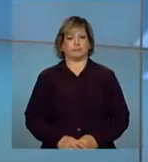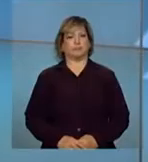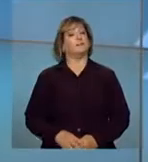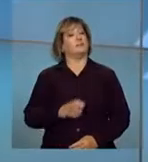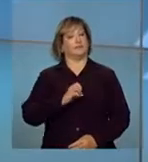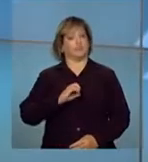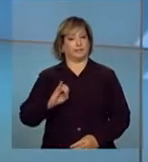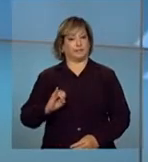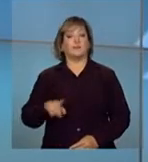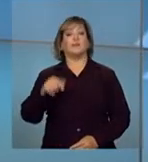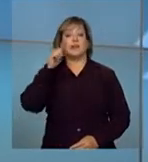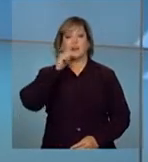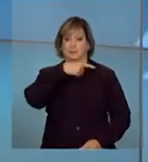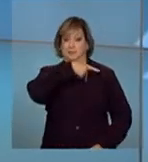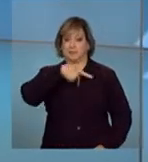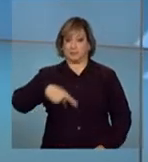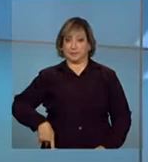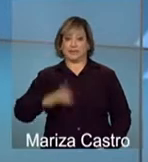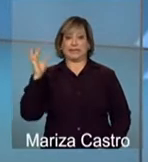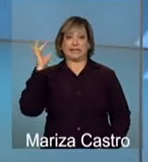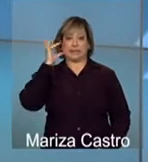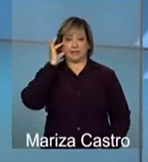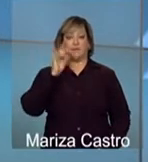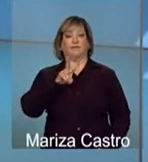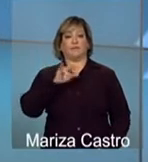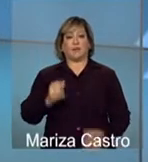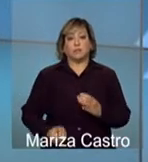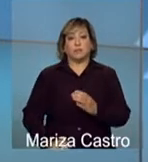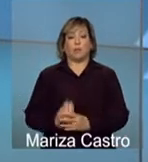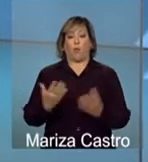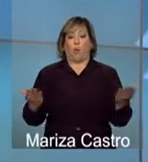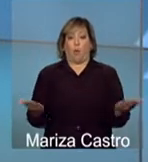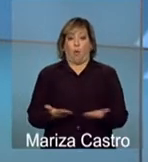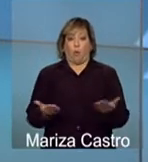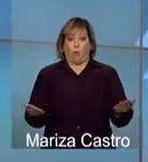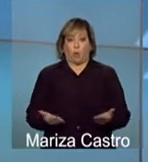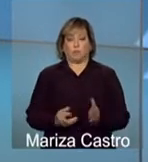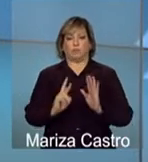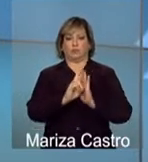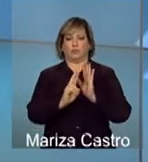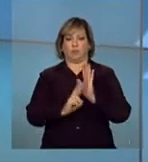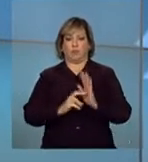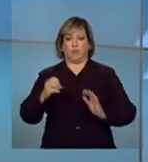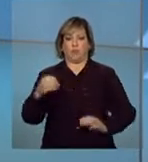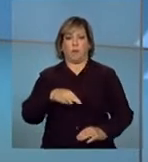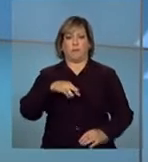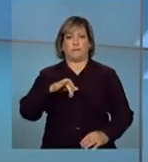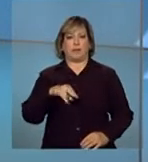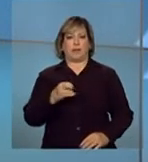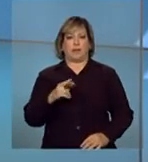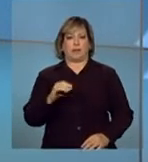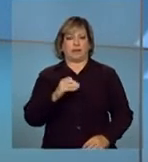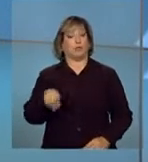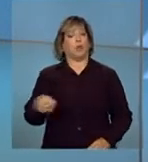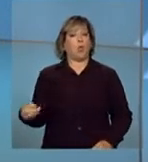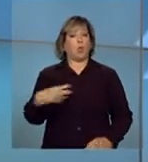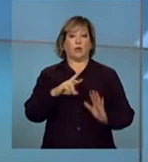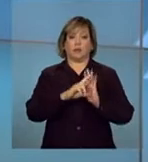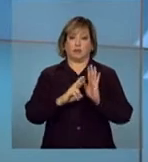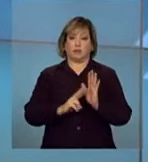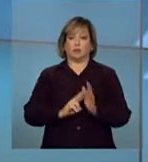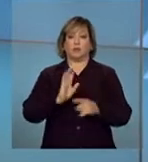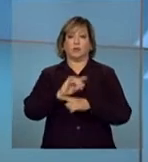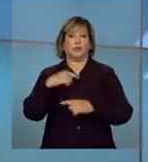Olá, a presidenta Dilma Rousseff vai lançar hoje o marco regulatório da mineração. São novas regras para as